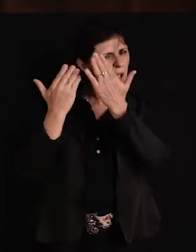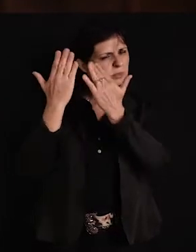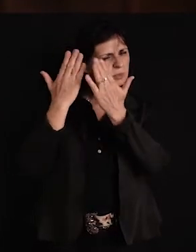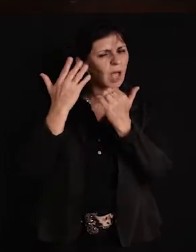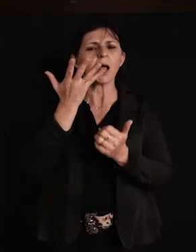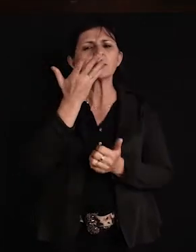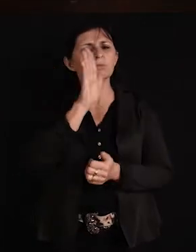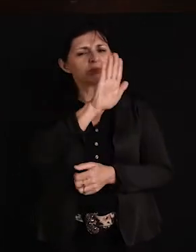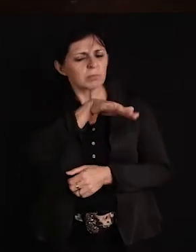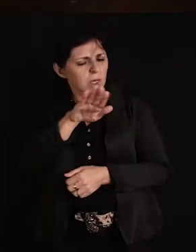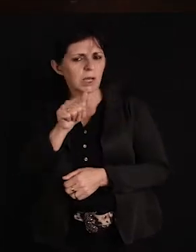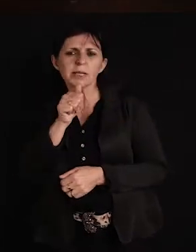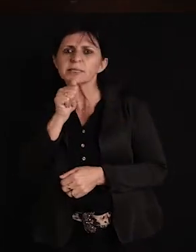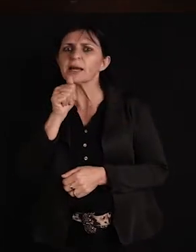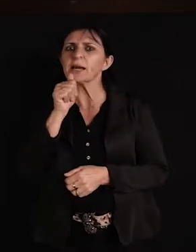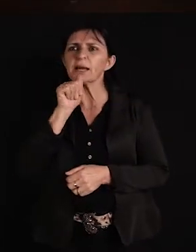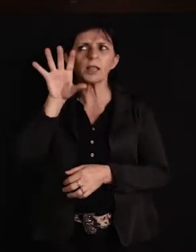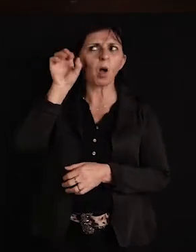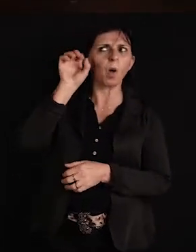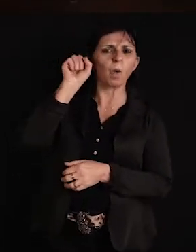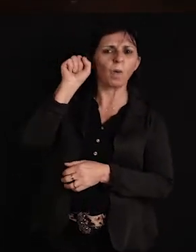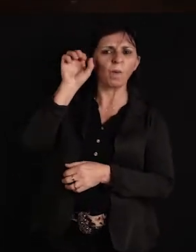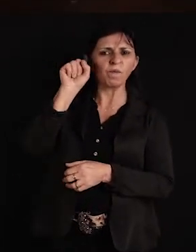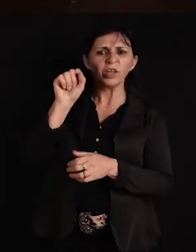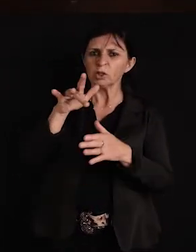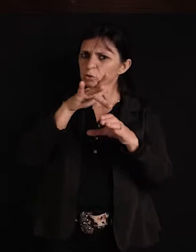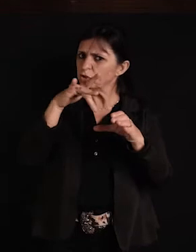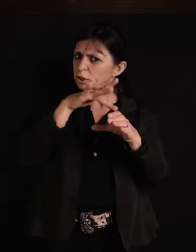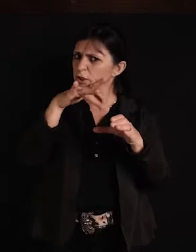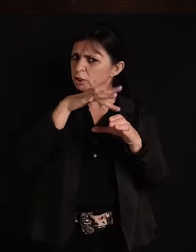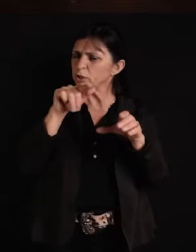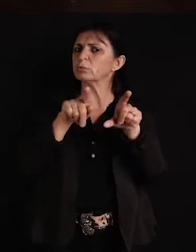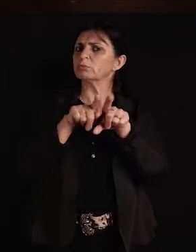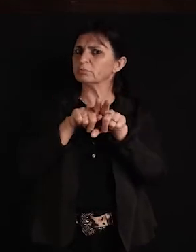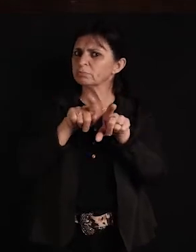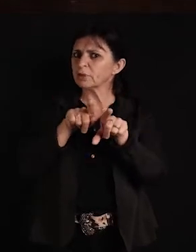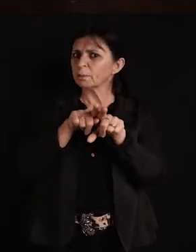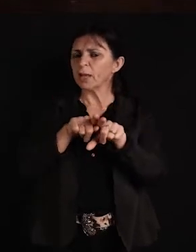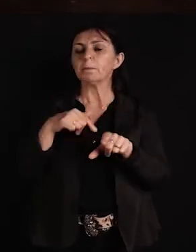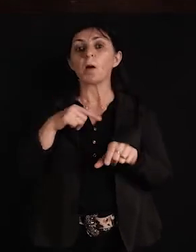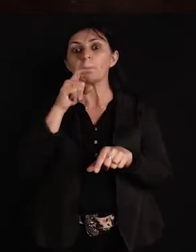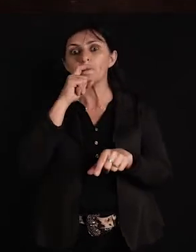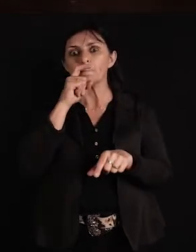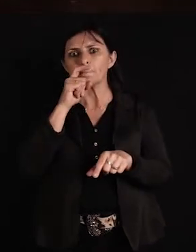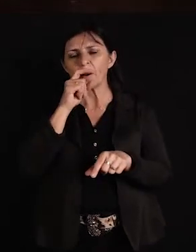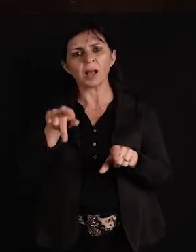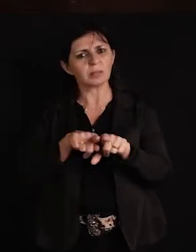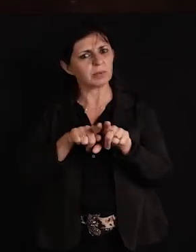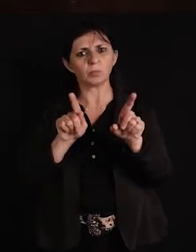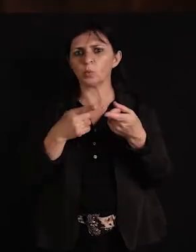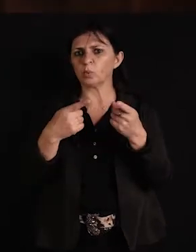discos de vinil. Então, por intermédio do meu pai, que também foi músico, eu passei a admirar muito os Monarcas, e